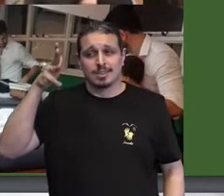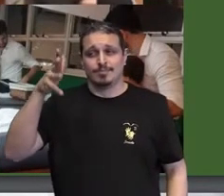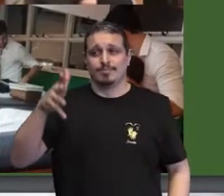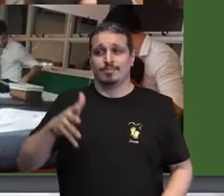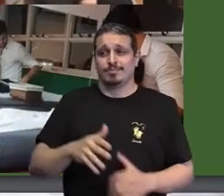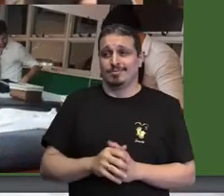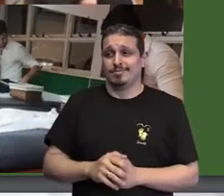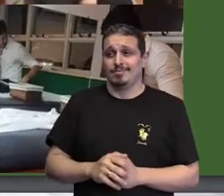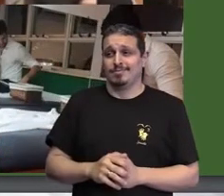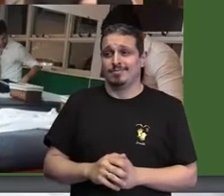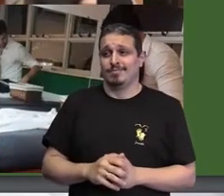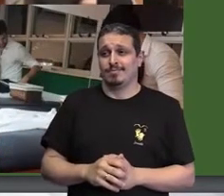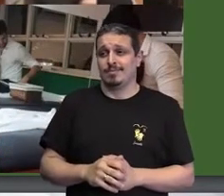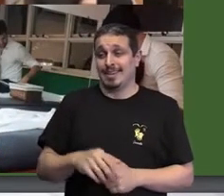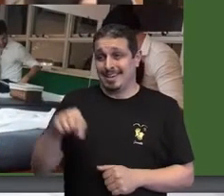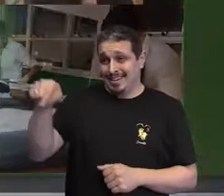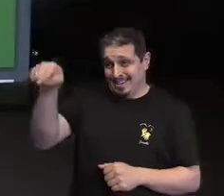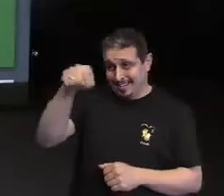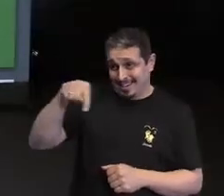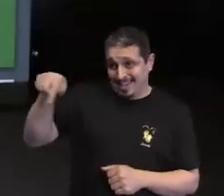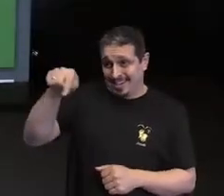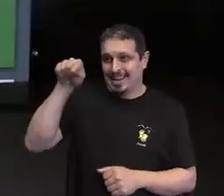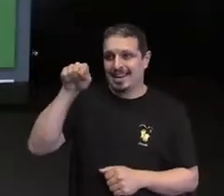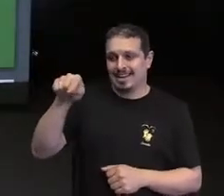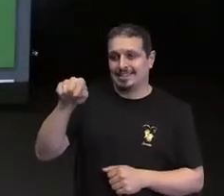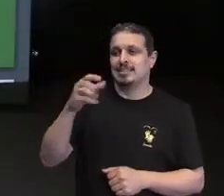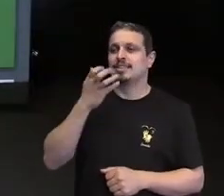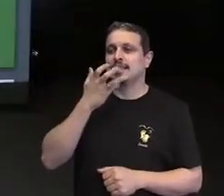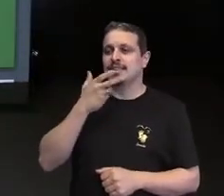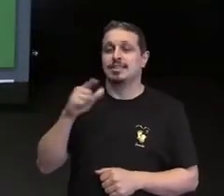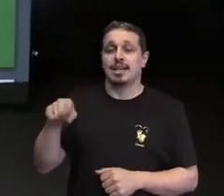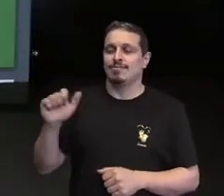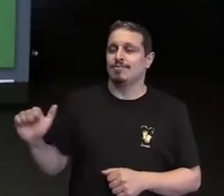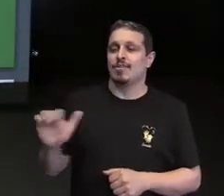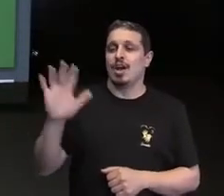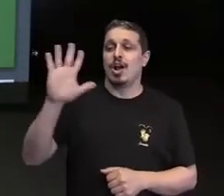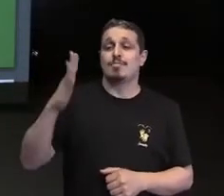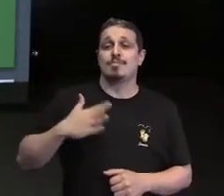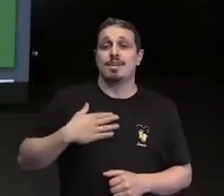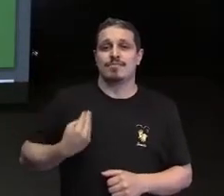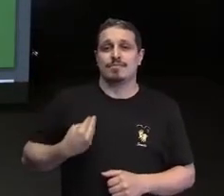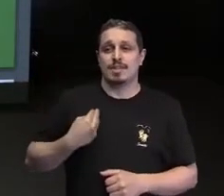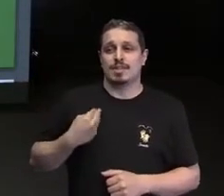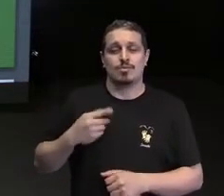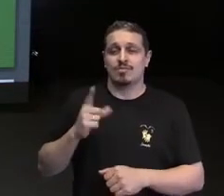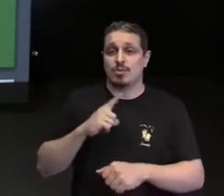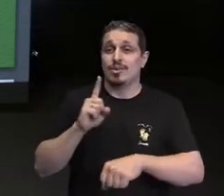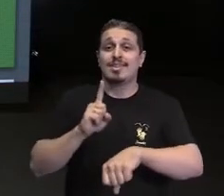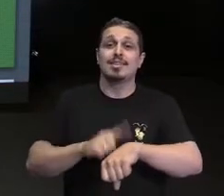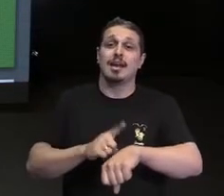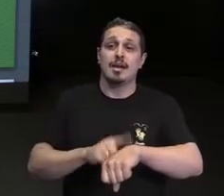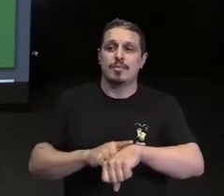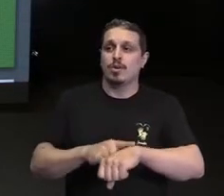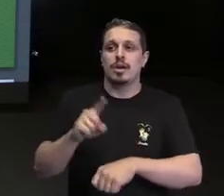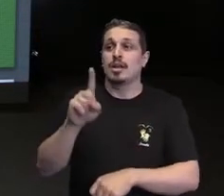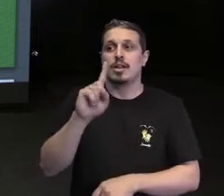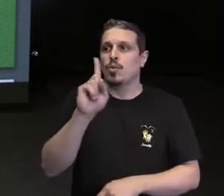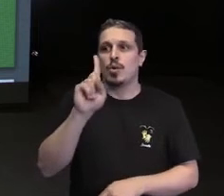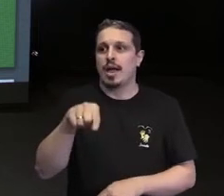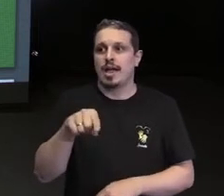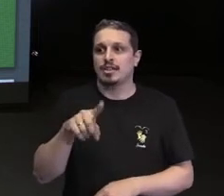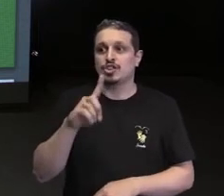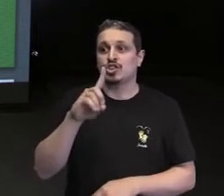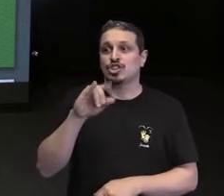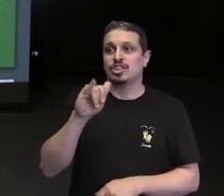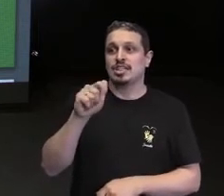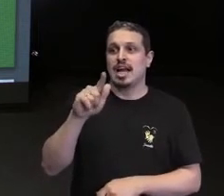ensinaram que o valor da vida delas não se mede por tempo, não se mede por diagnóstico, não se mede